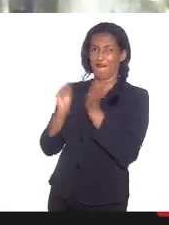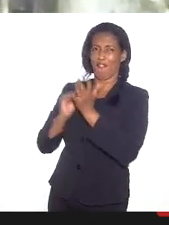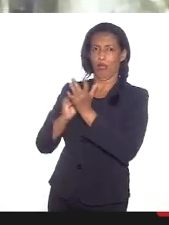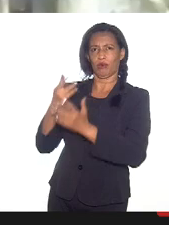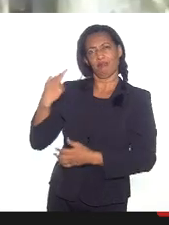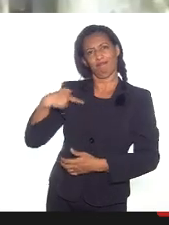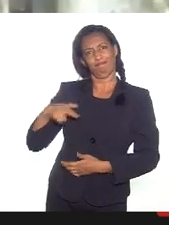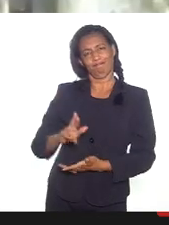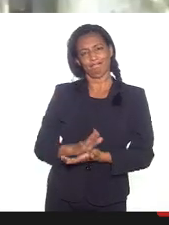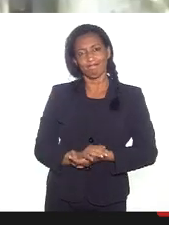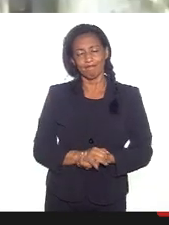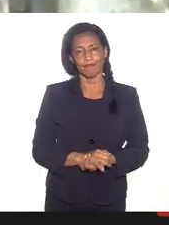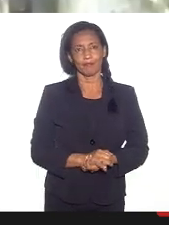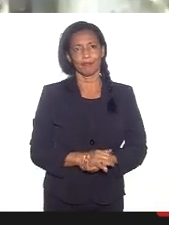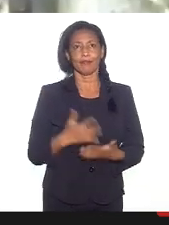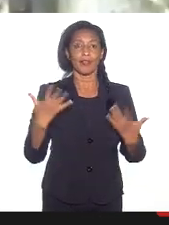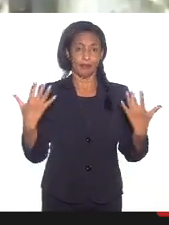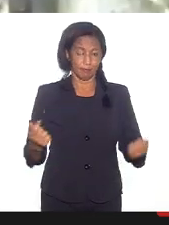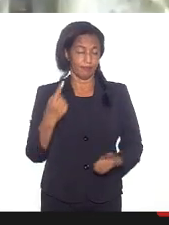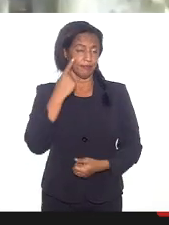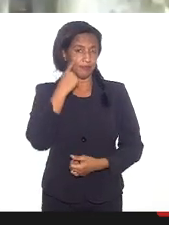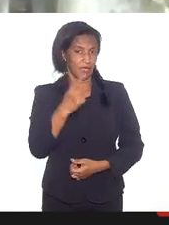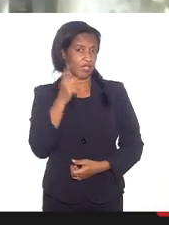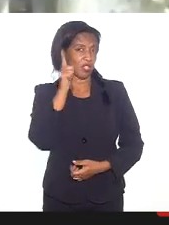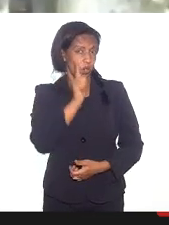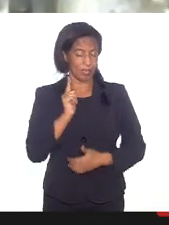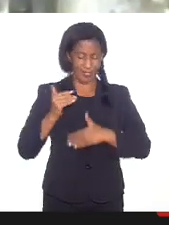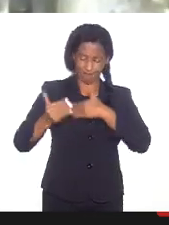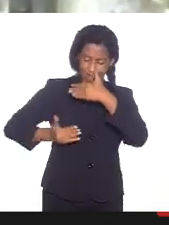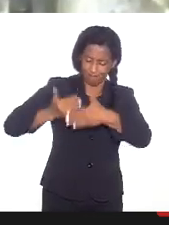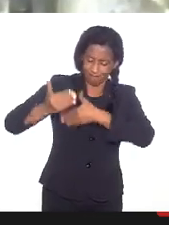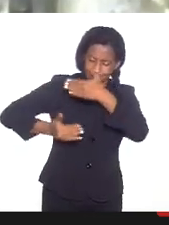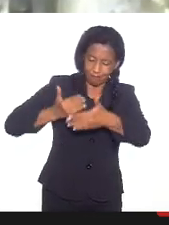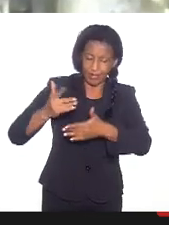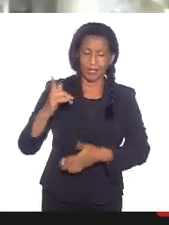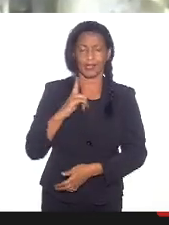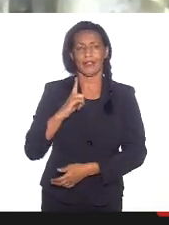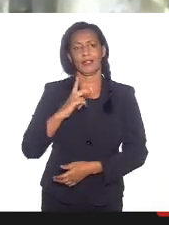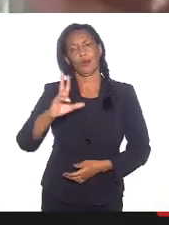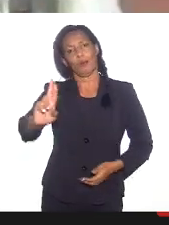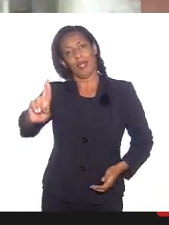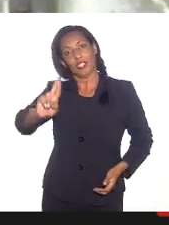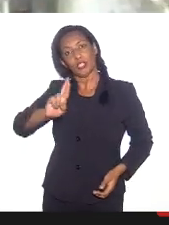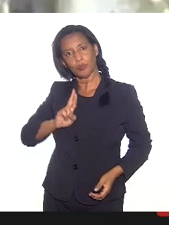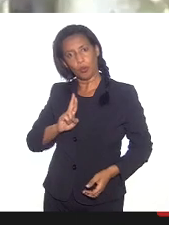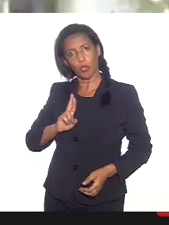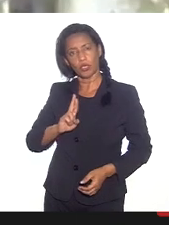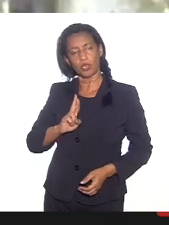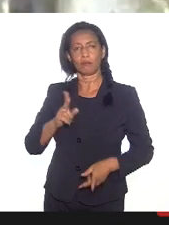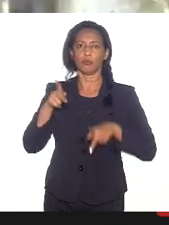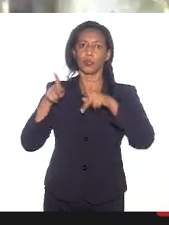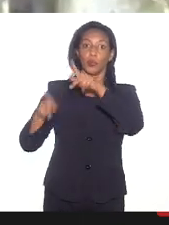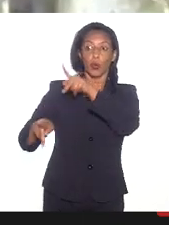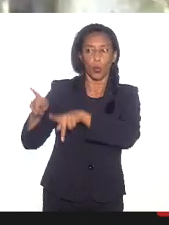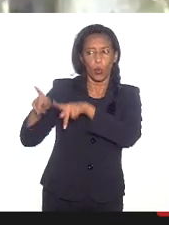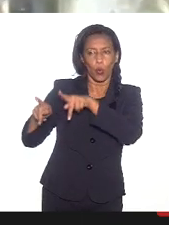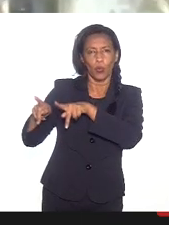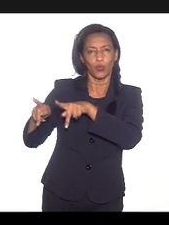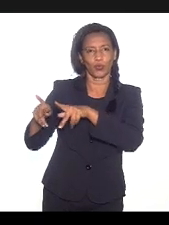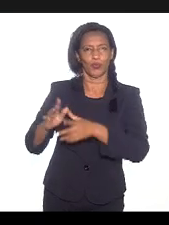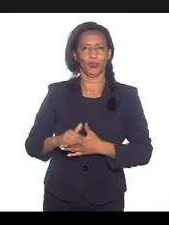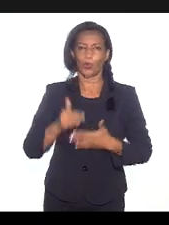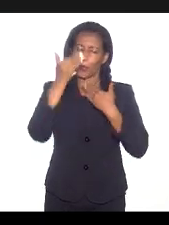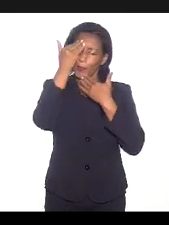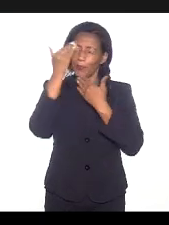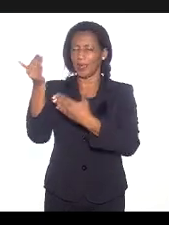Não sei. Mas vamos ver se a gente consegue avançar e ter uma resposta para o nosso povo. Obrigada.